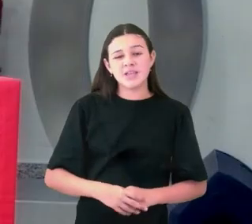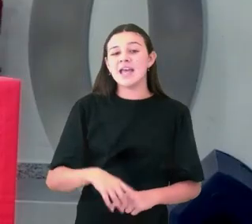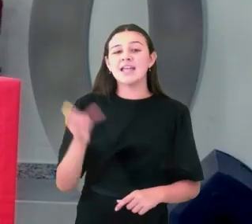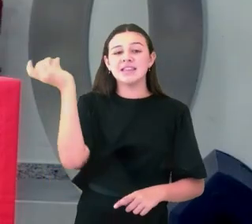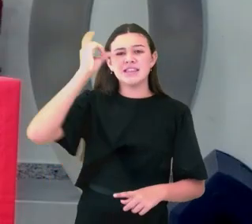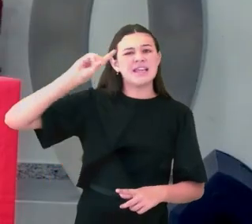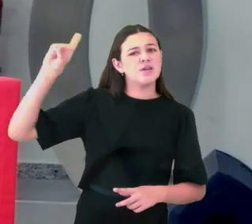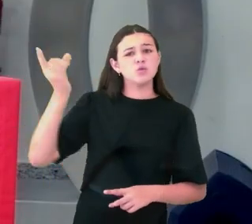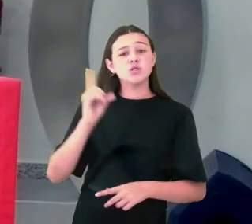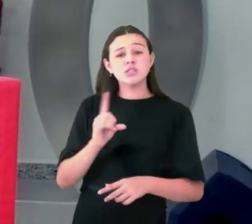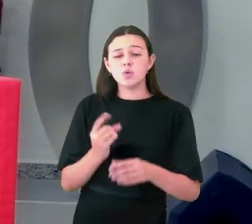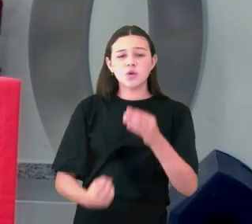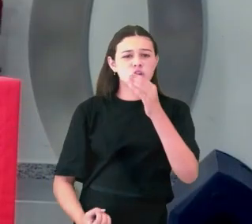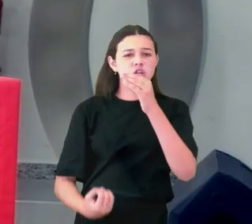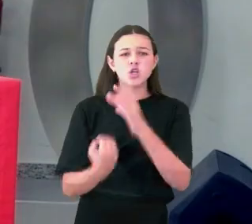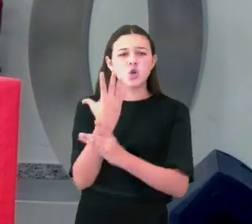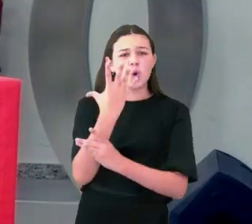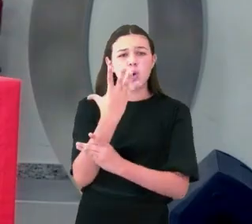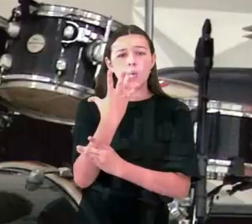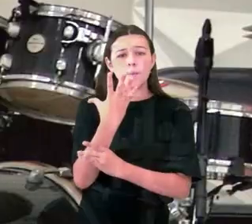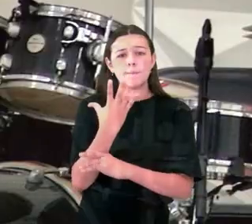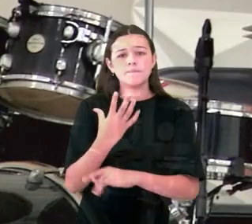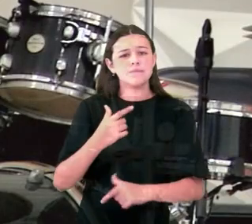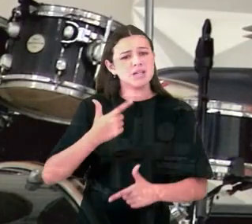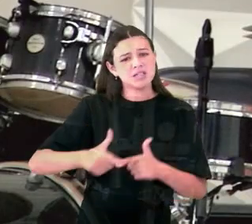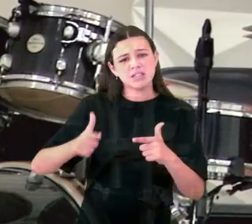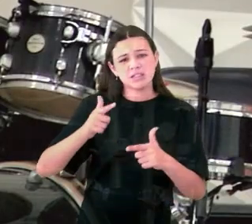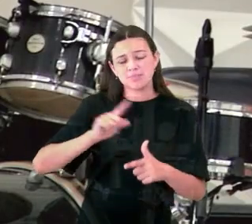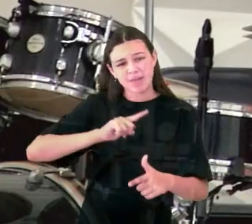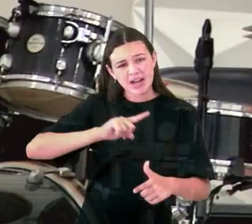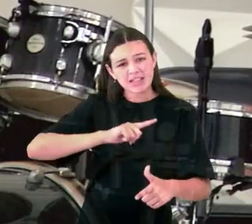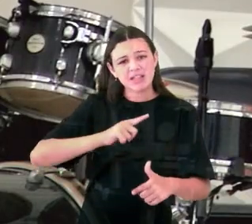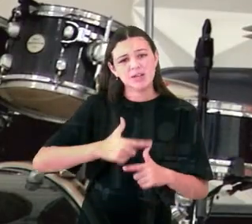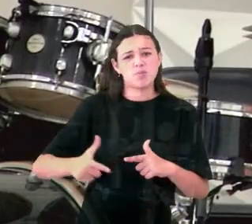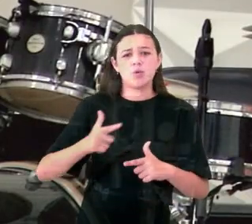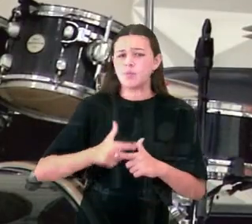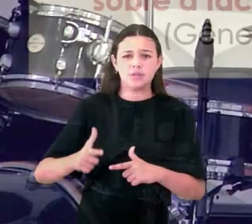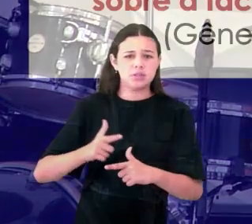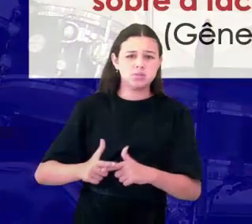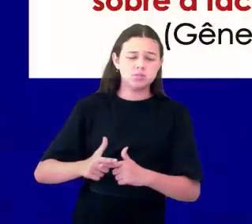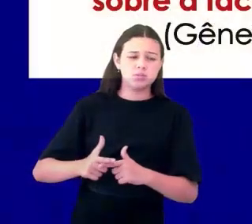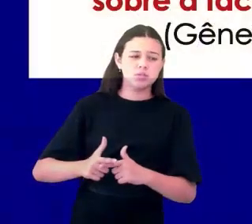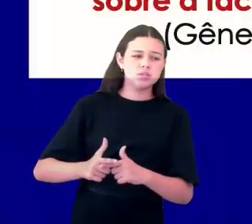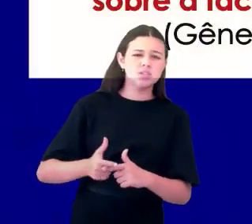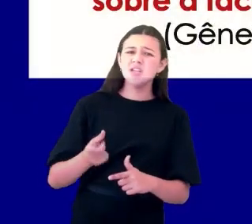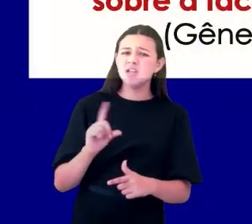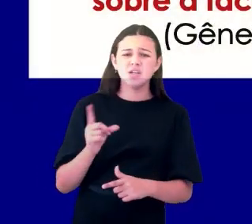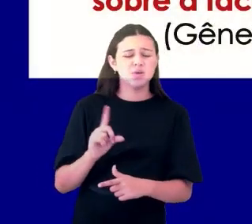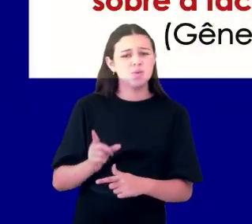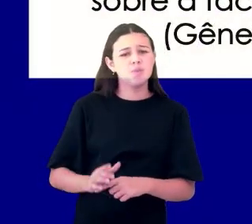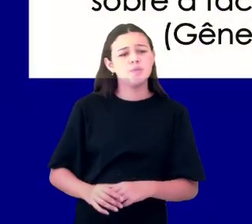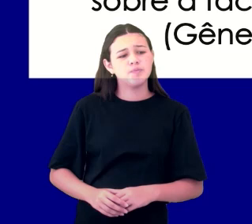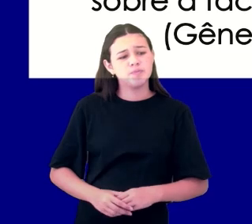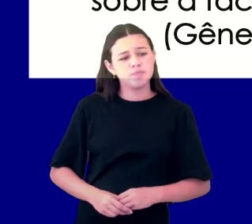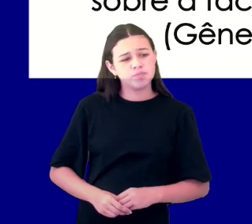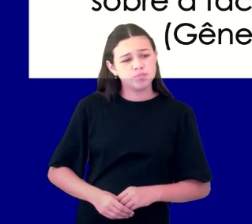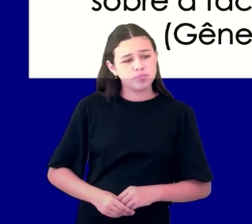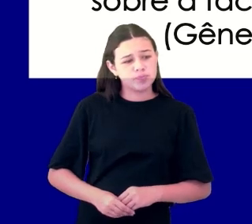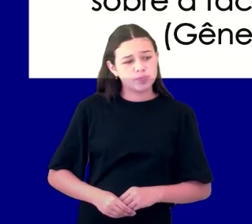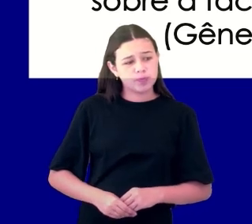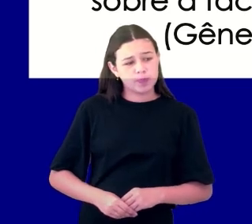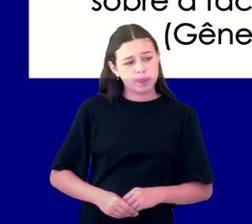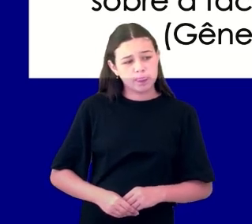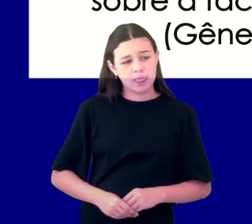transformação do caos. E onde aparece o caos? Primeiro, a Bíblia vai me dizer que a terra era sem forma e